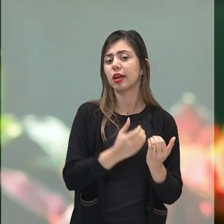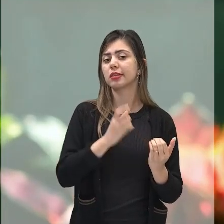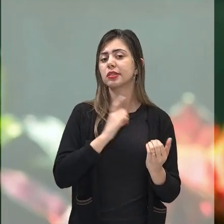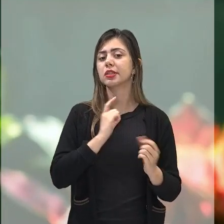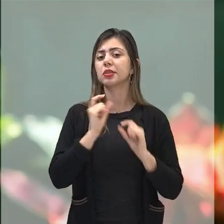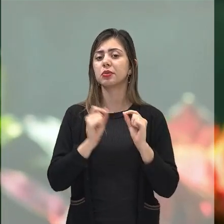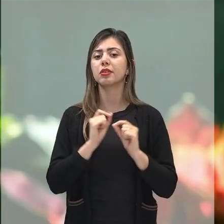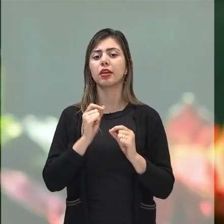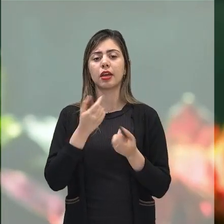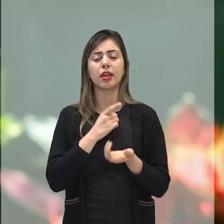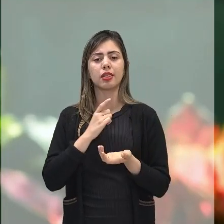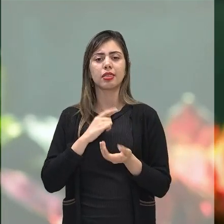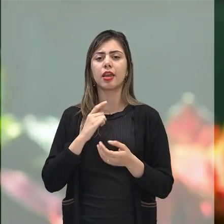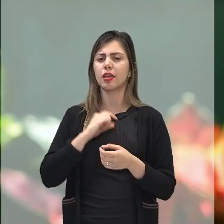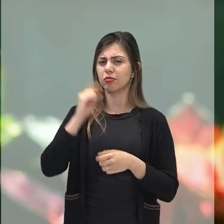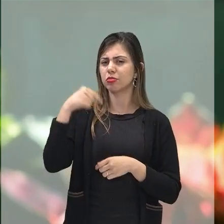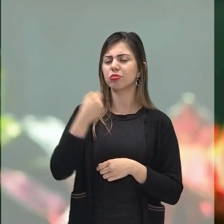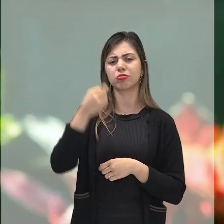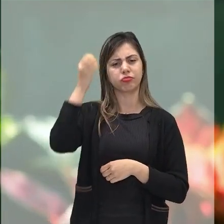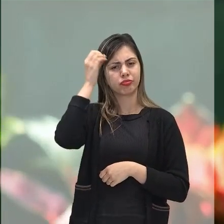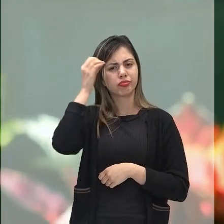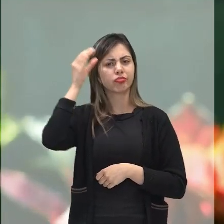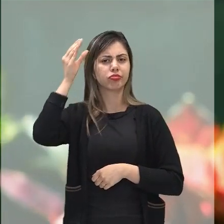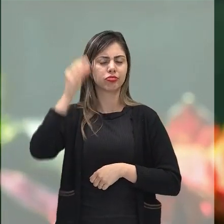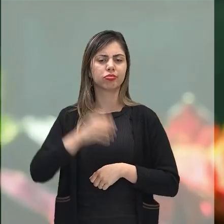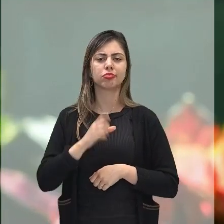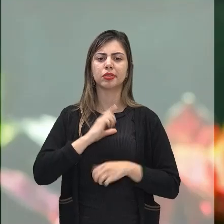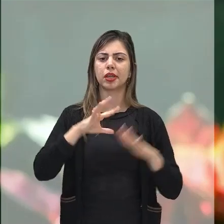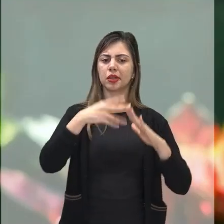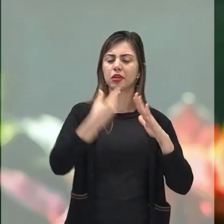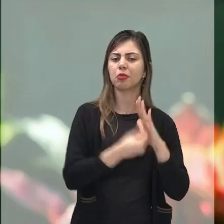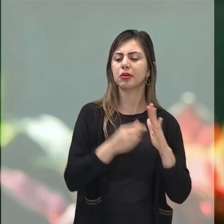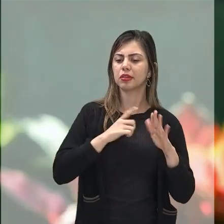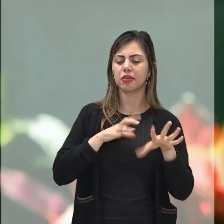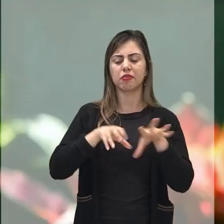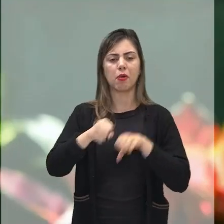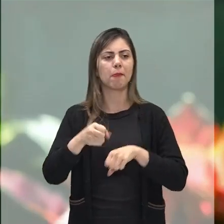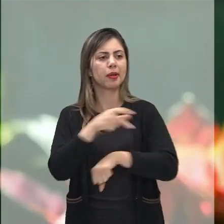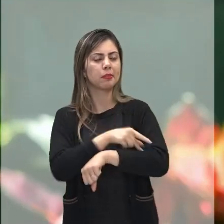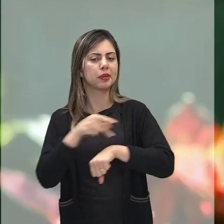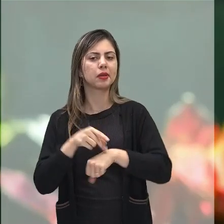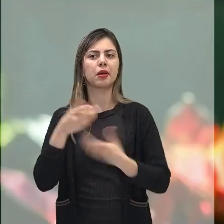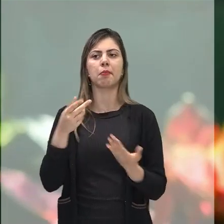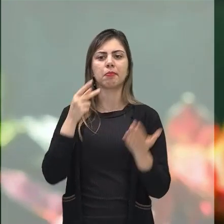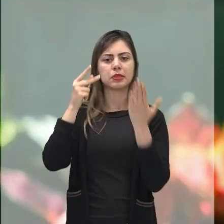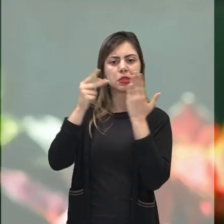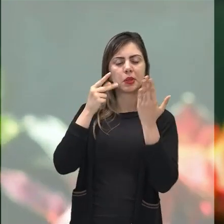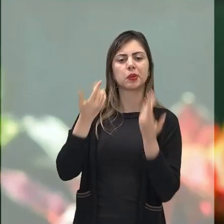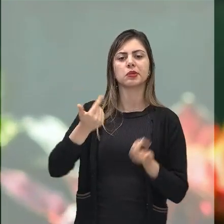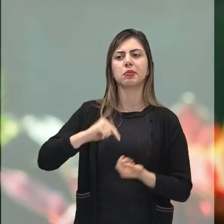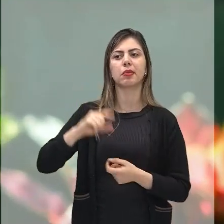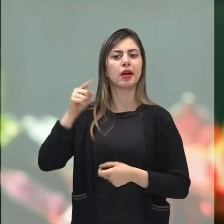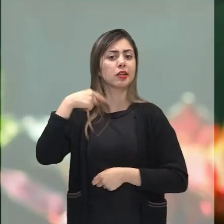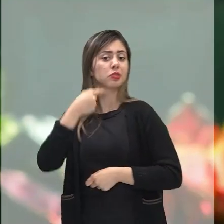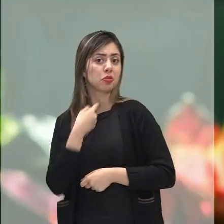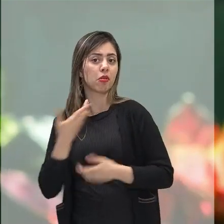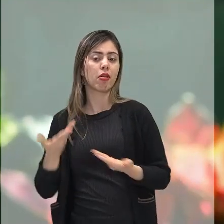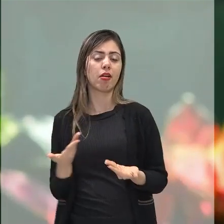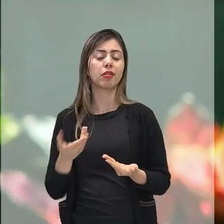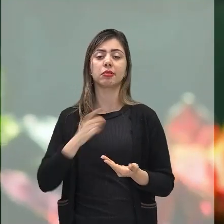que, de um altíssimo nível de escolaridade. Nós temos quilombolas formadas em pedagogia, psicologia, temos advogados,